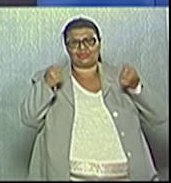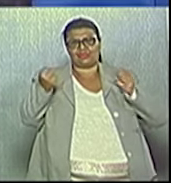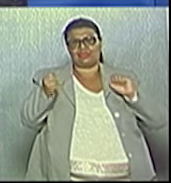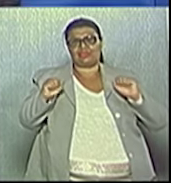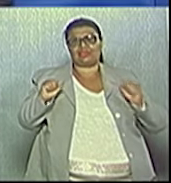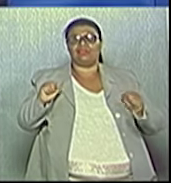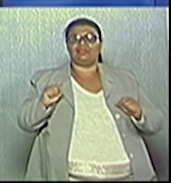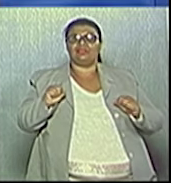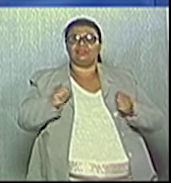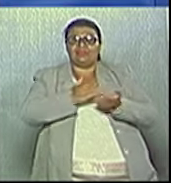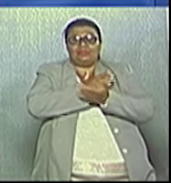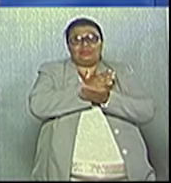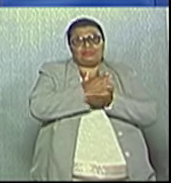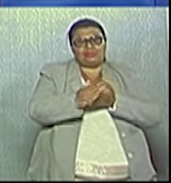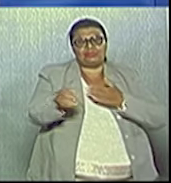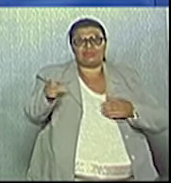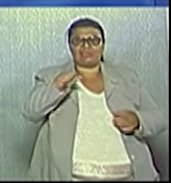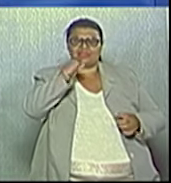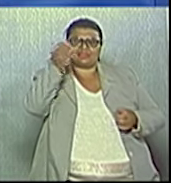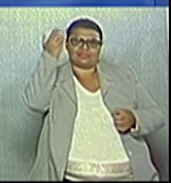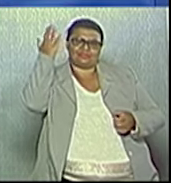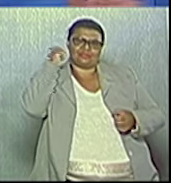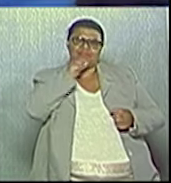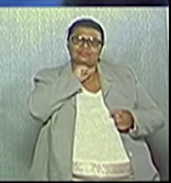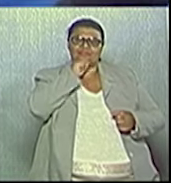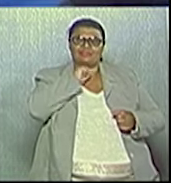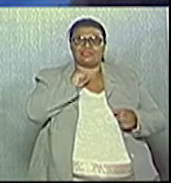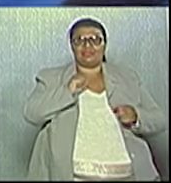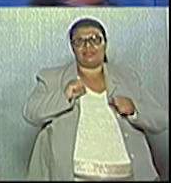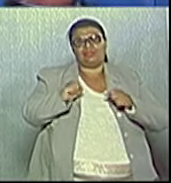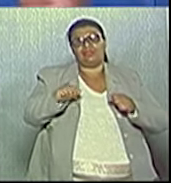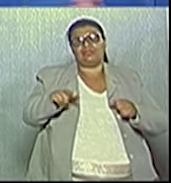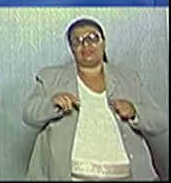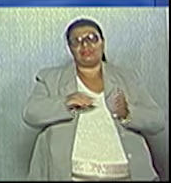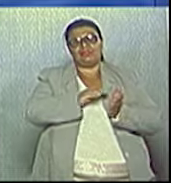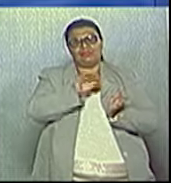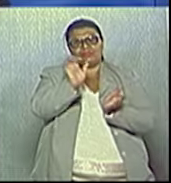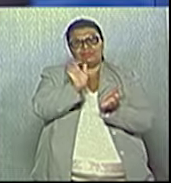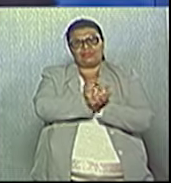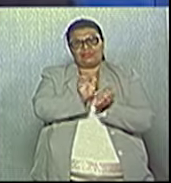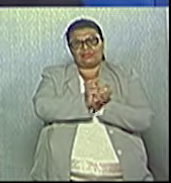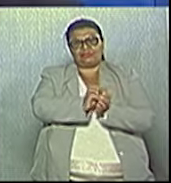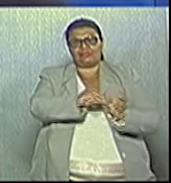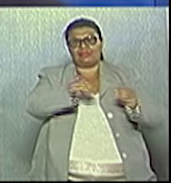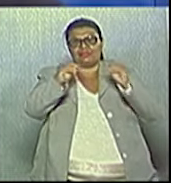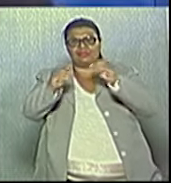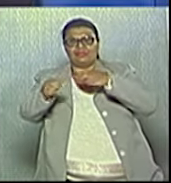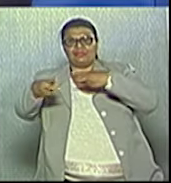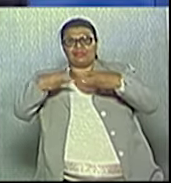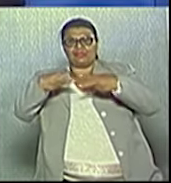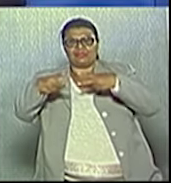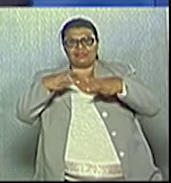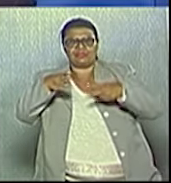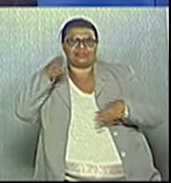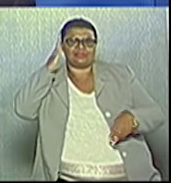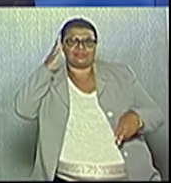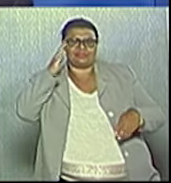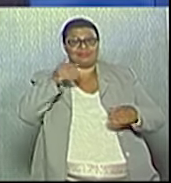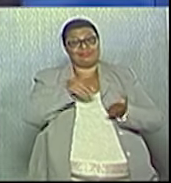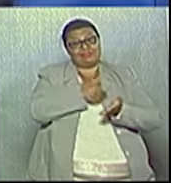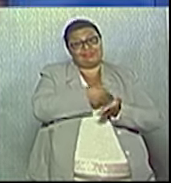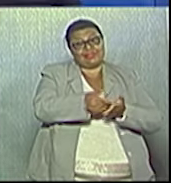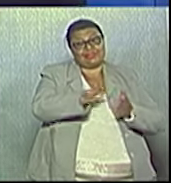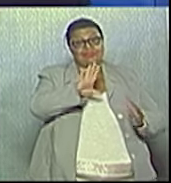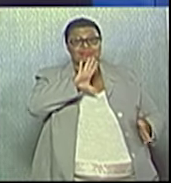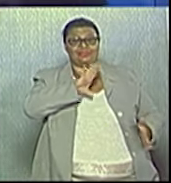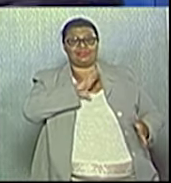máster, amador ou veterano, e nas categorias de base, estão indo jogar em São José, Taubaté, está indo para fora. Está fugindo da cidade.